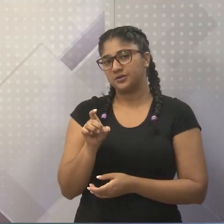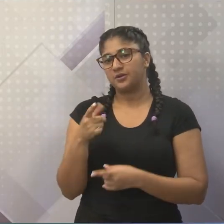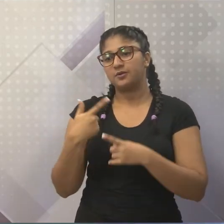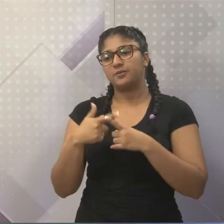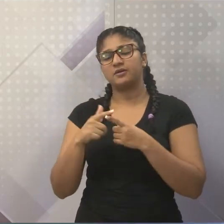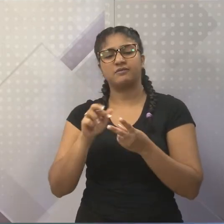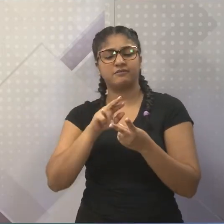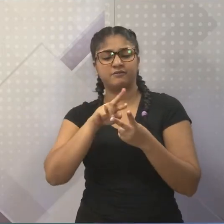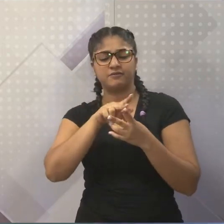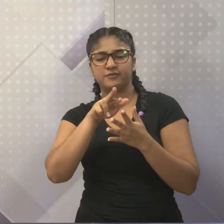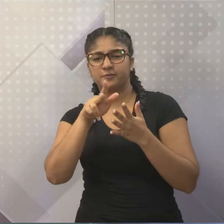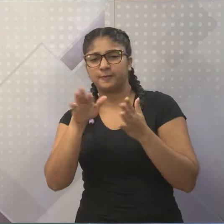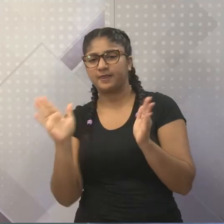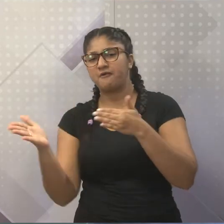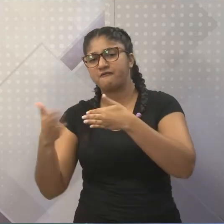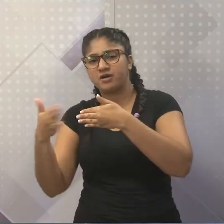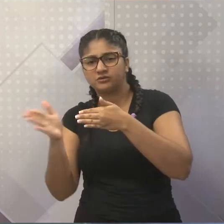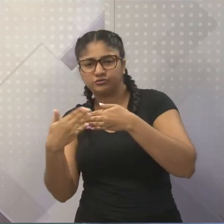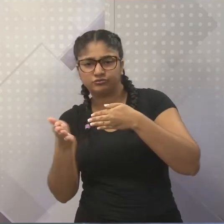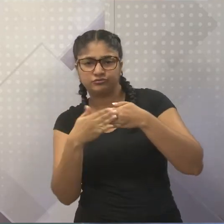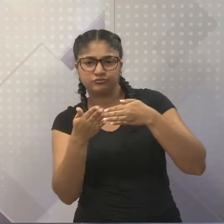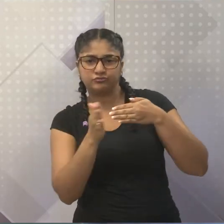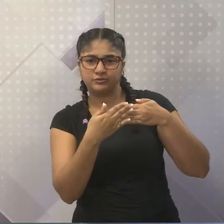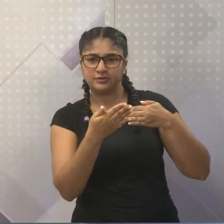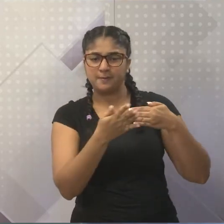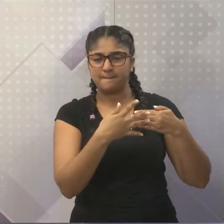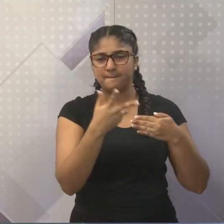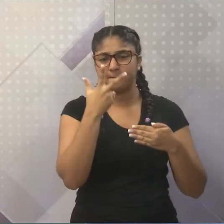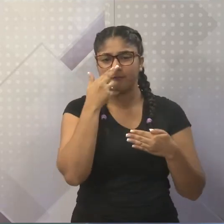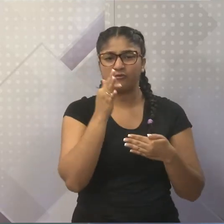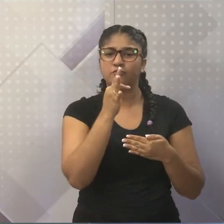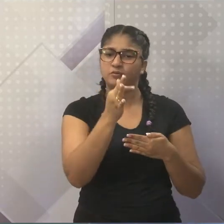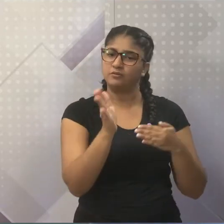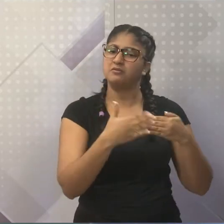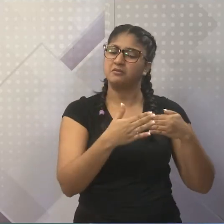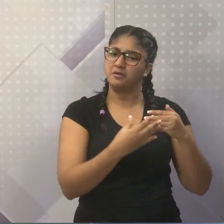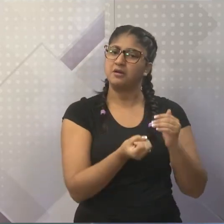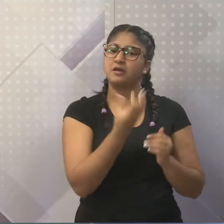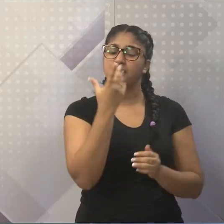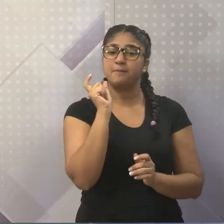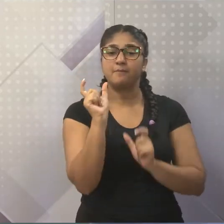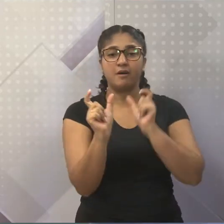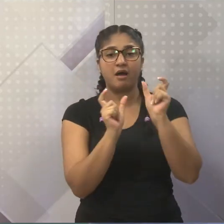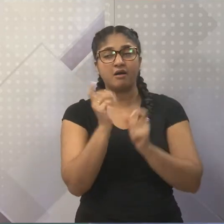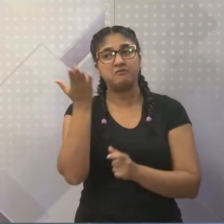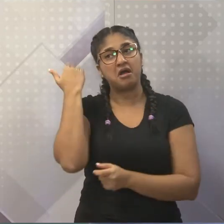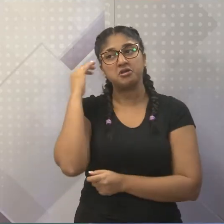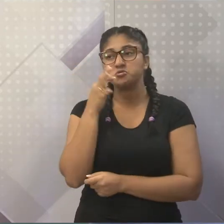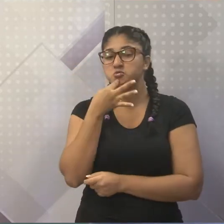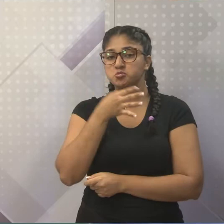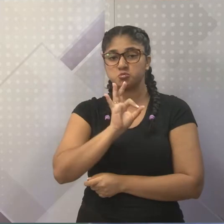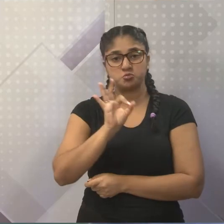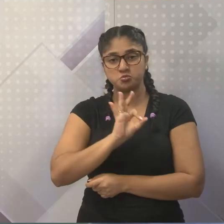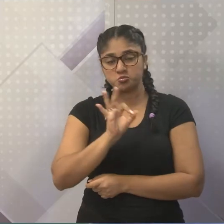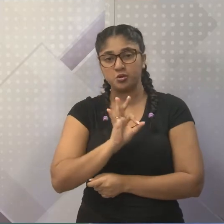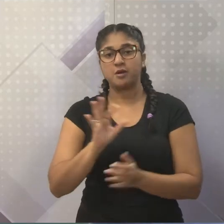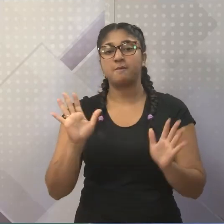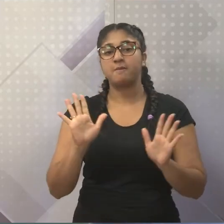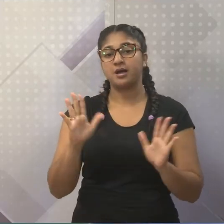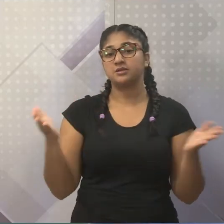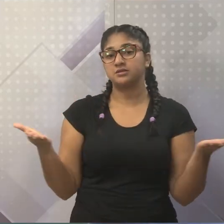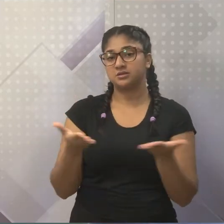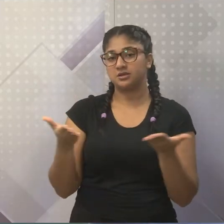lockdown, já que estamos prestes a enfrentar outro. Então, são palavras que não tínhamos conhecimento, mas que todos agora